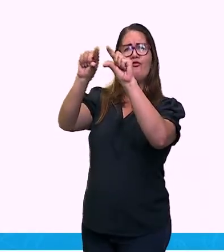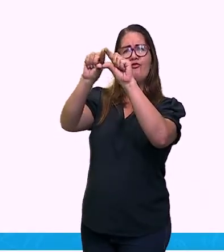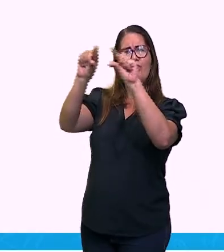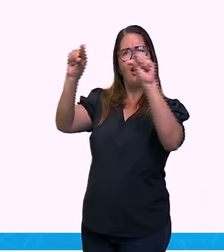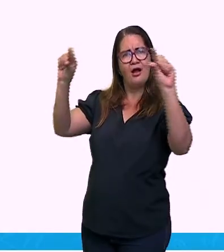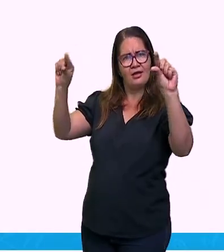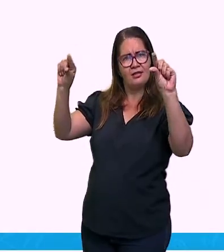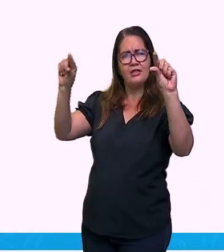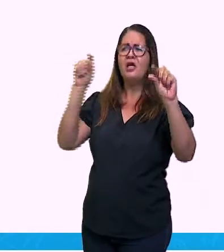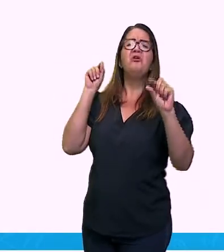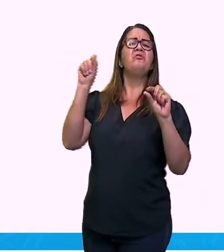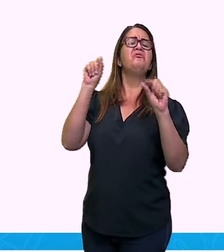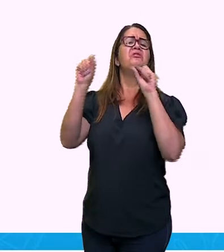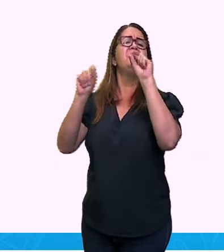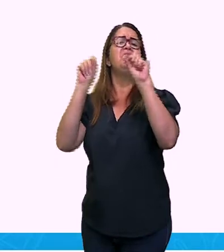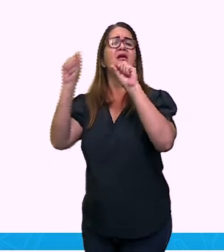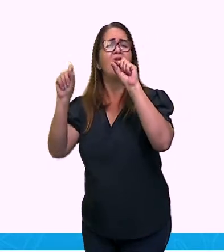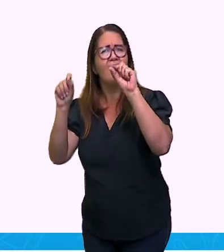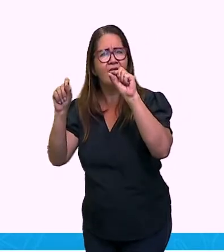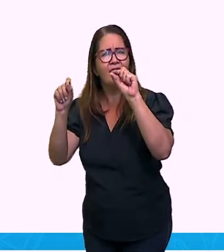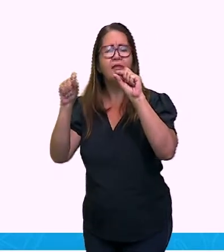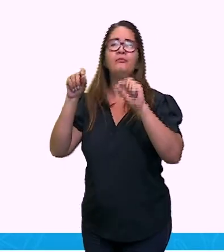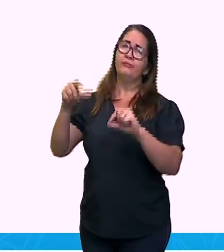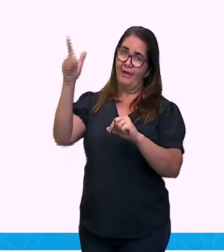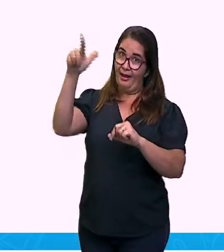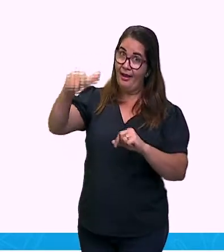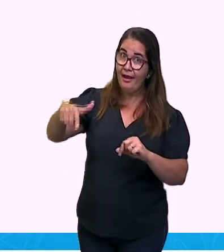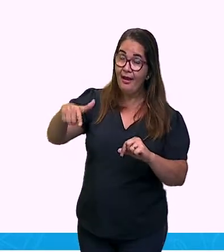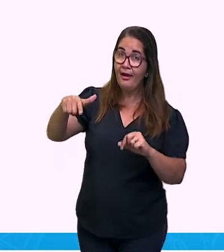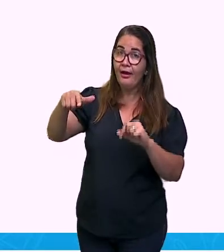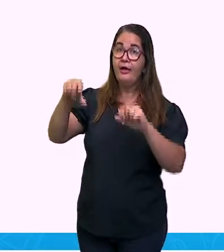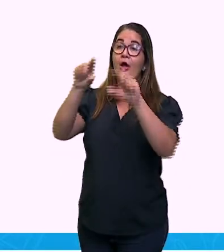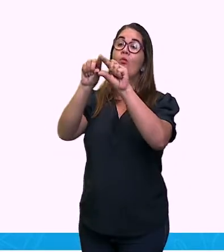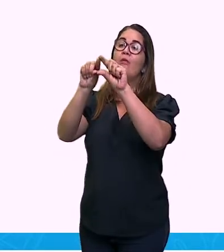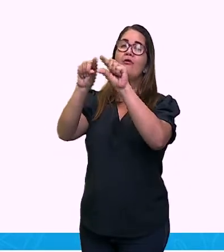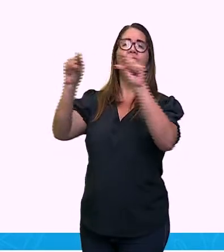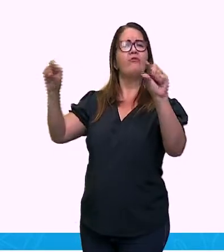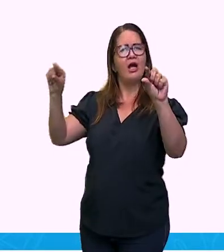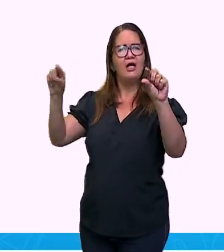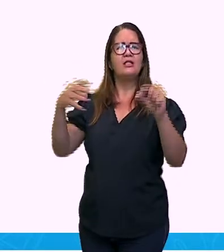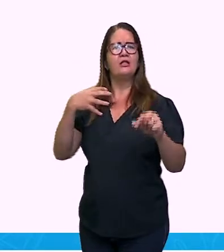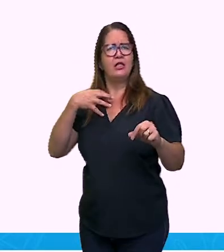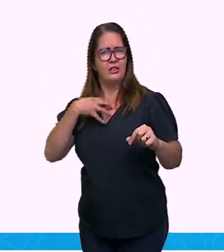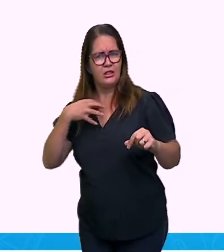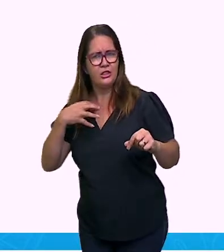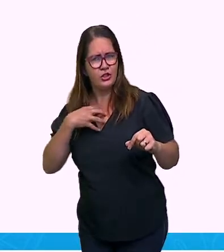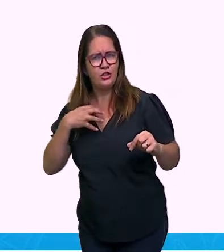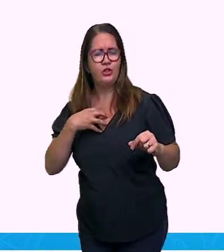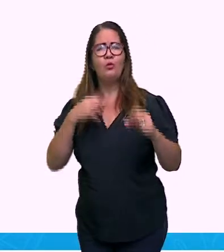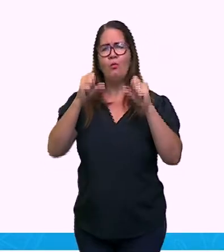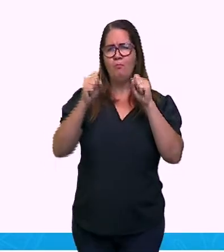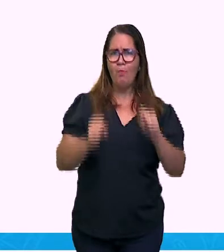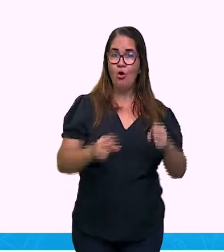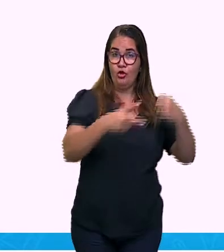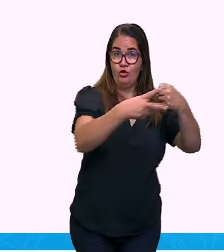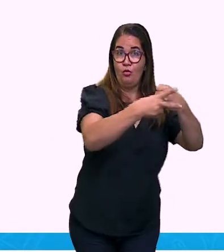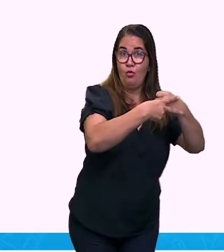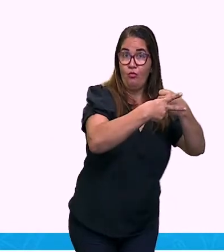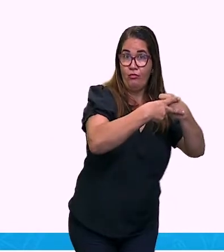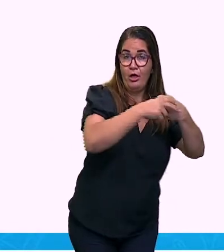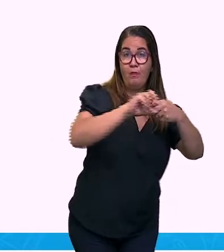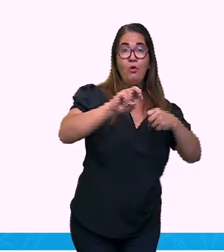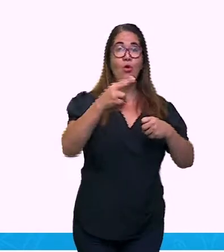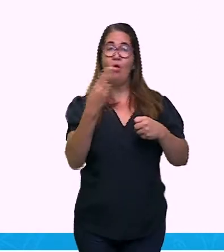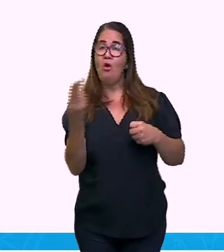sentença que tem um sentido completo e ela pode ou não ter um verbo, tá certo? Então nós